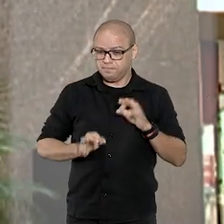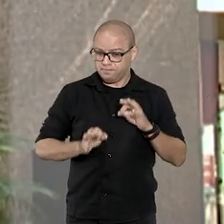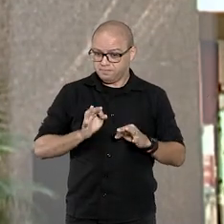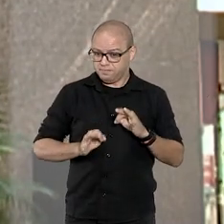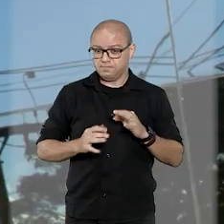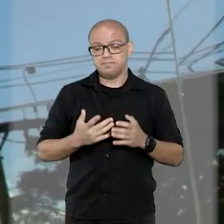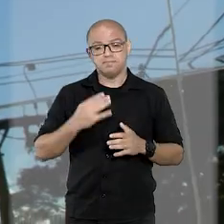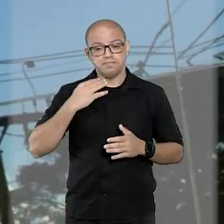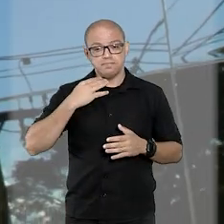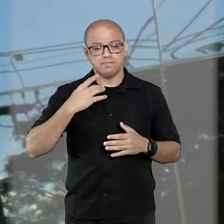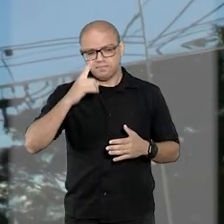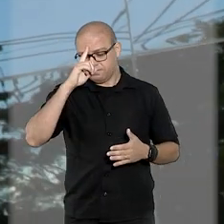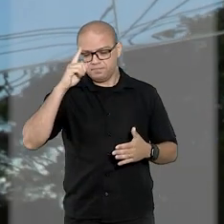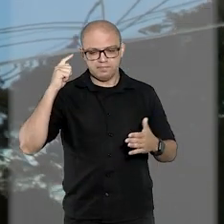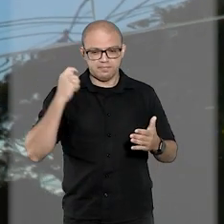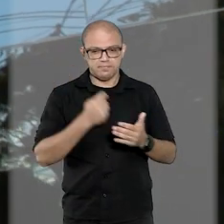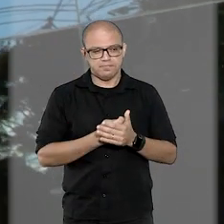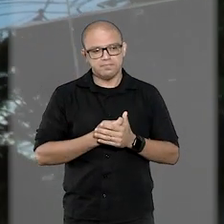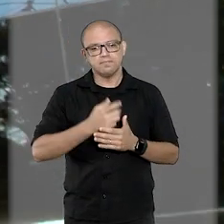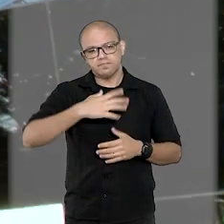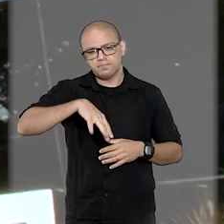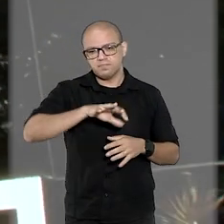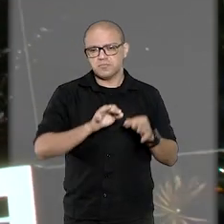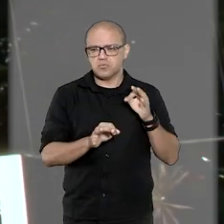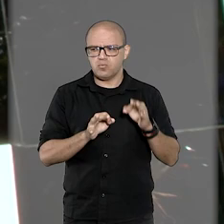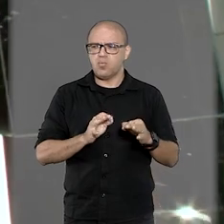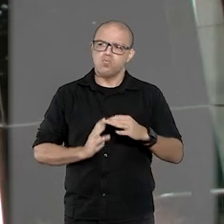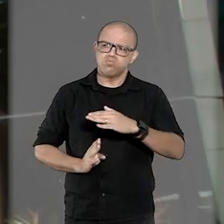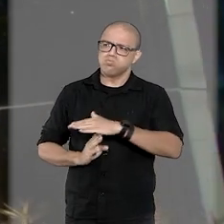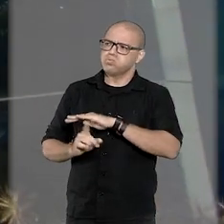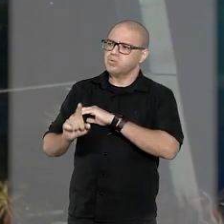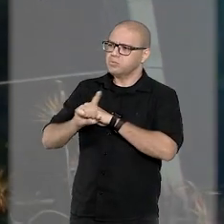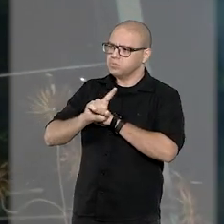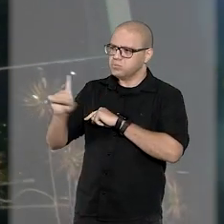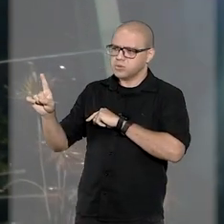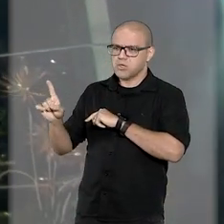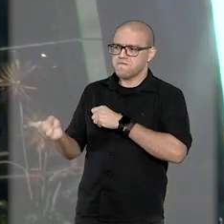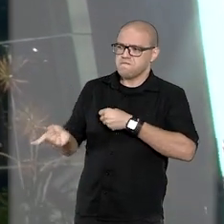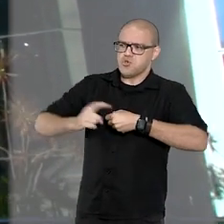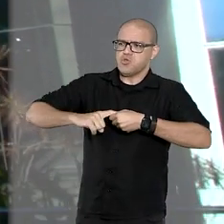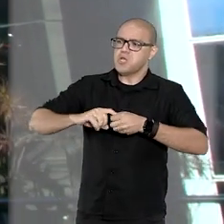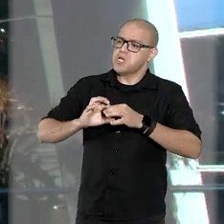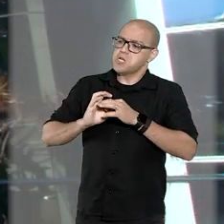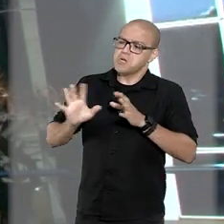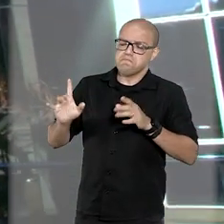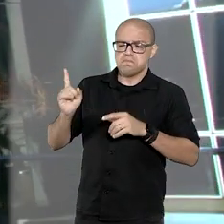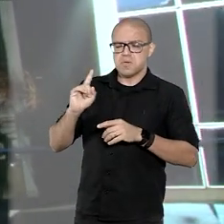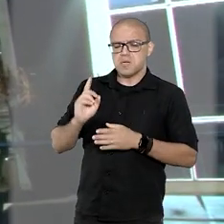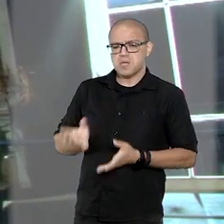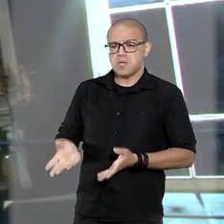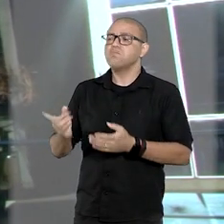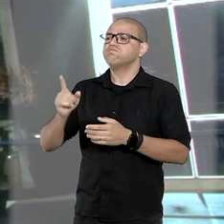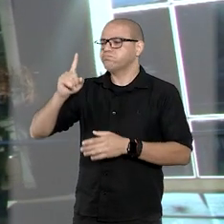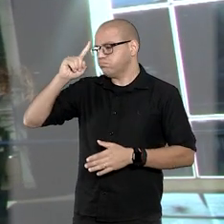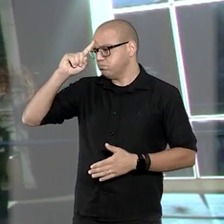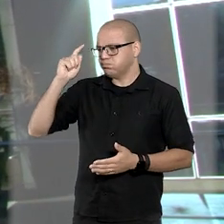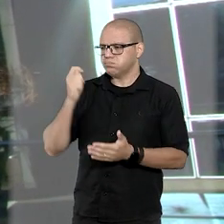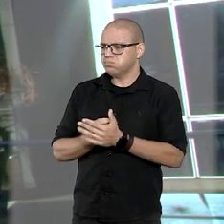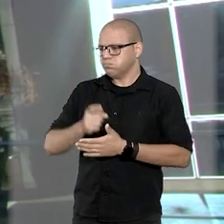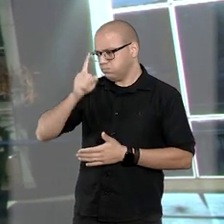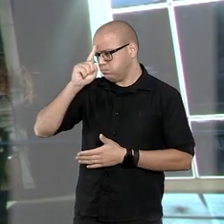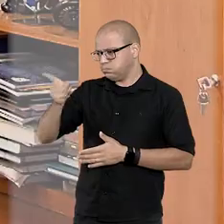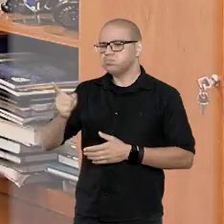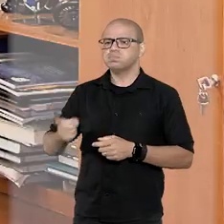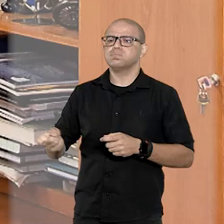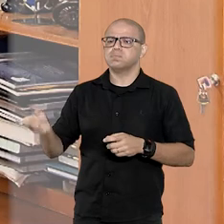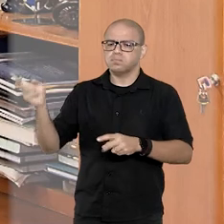grau que, após condenação pelo júri, negou ao réu o direito de recorrer em liberdade e determinou a execução provisória